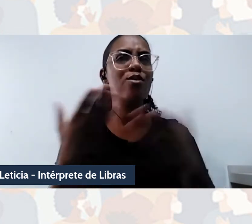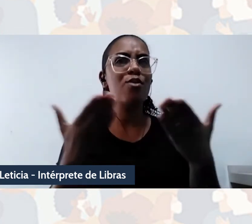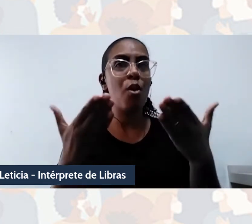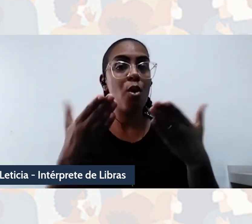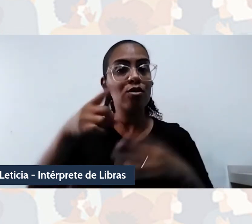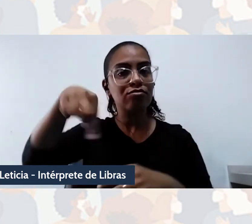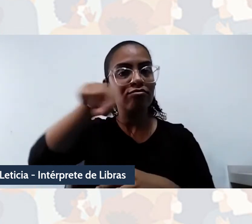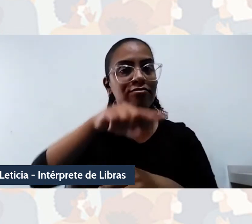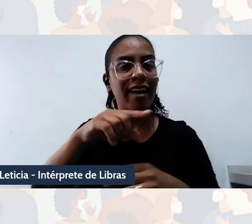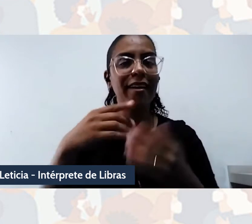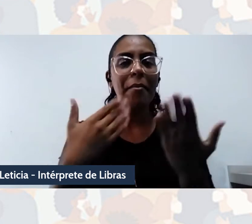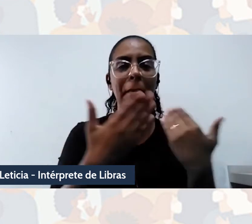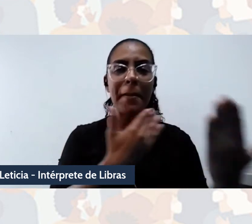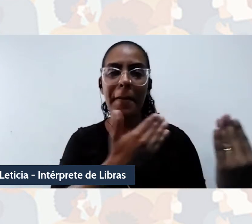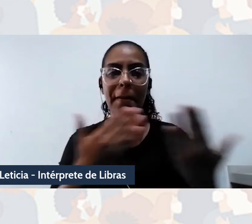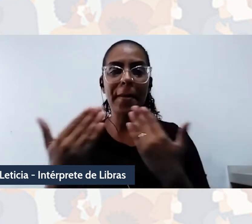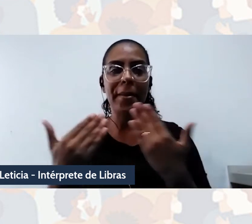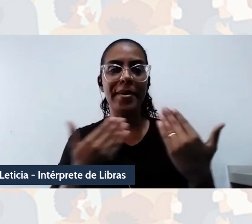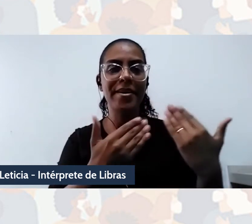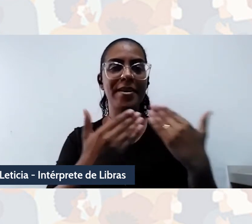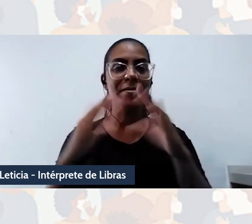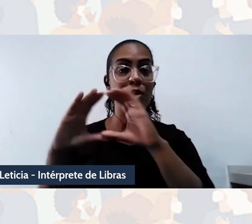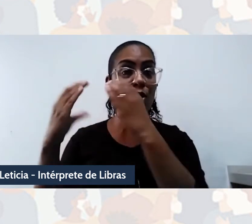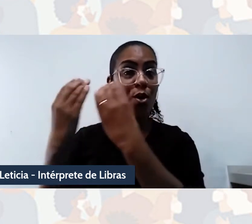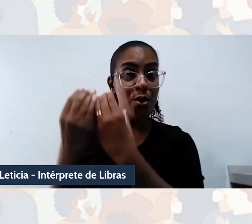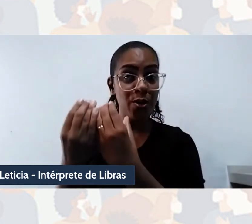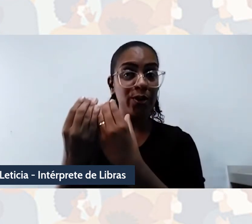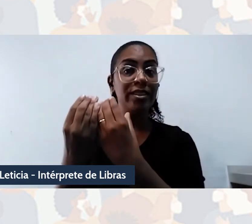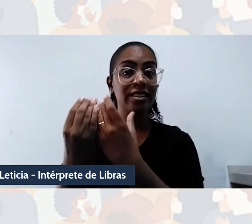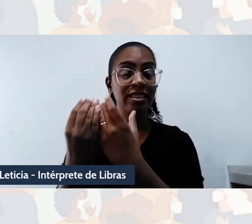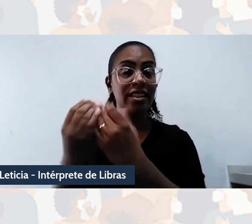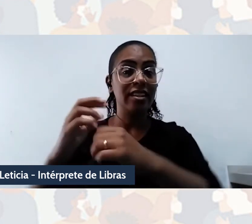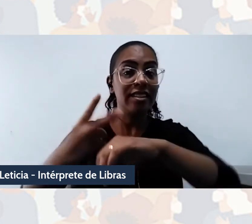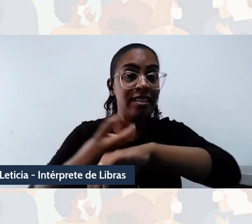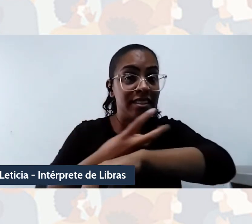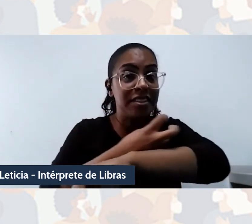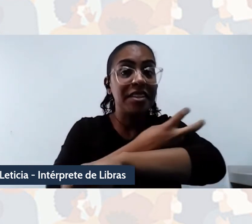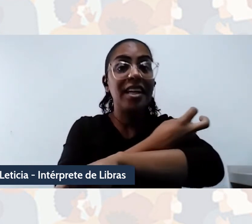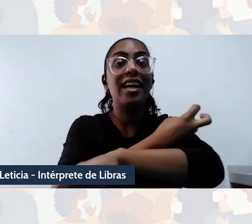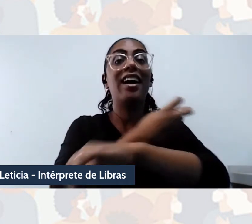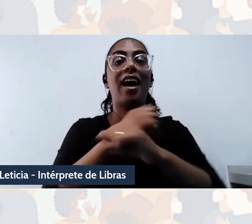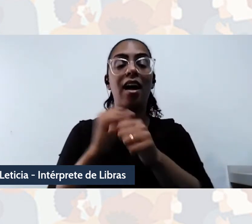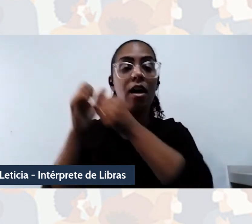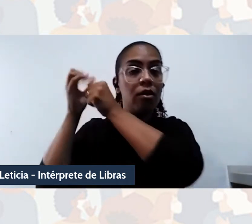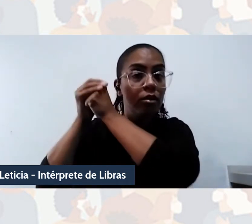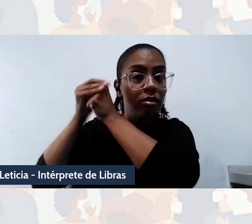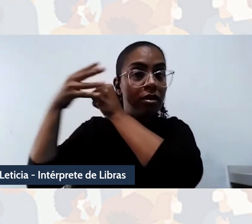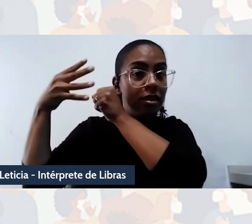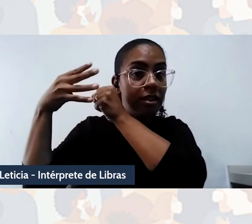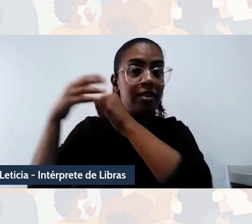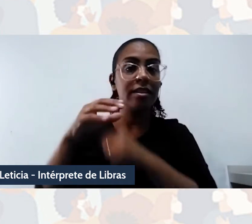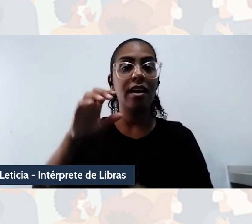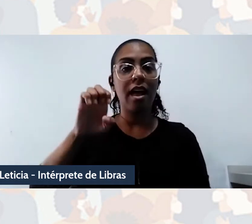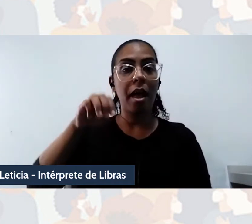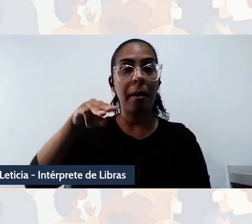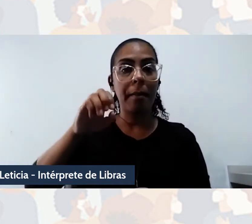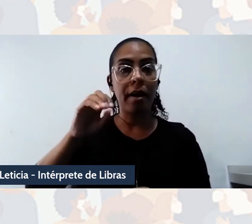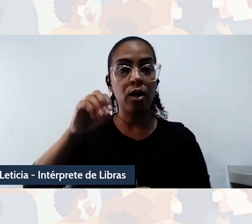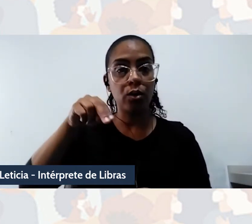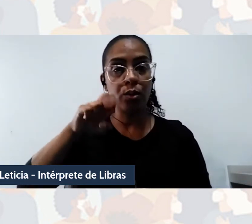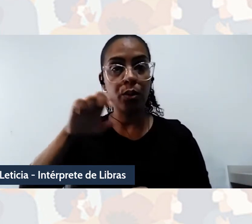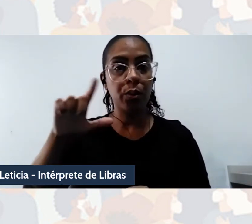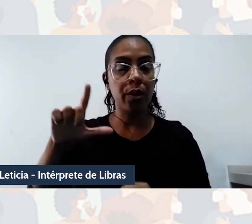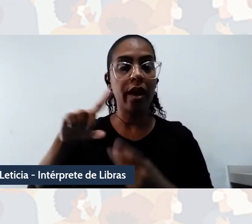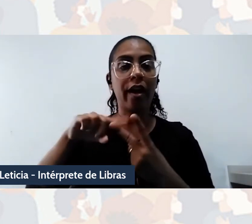tão bacana, né, que, de epistemes decoloniais também, o Emanuel, a Laura, a